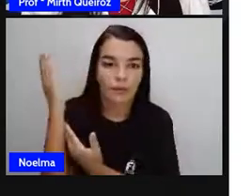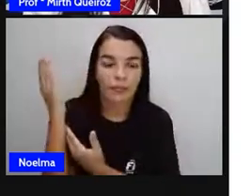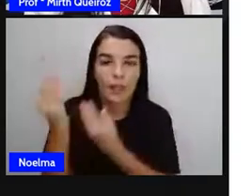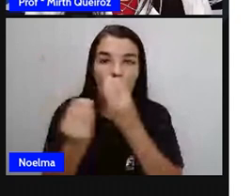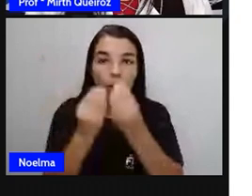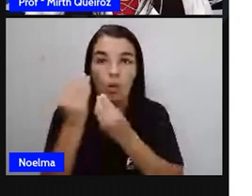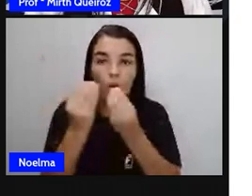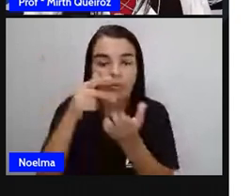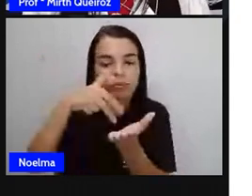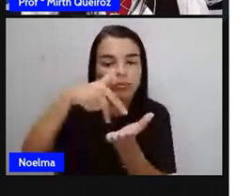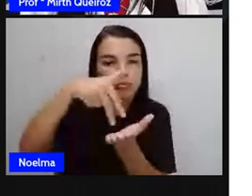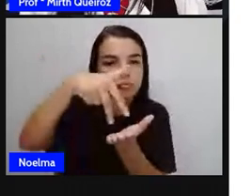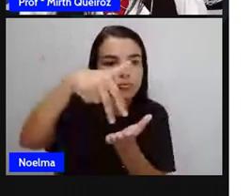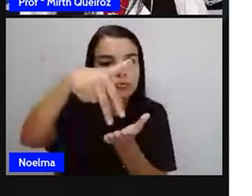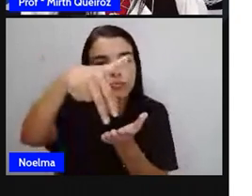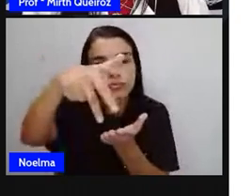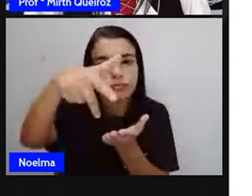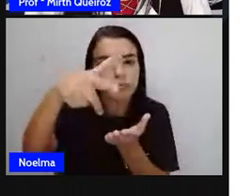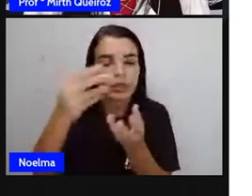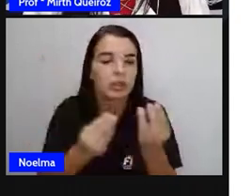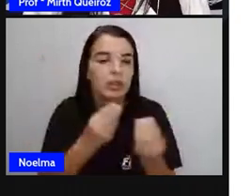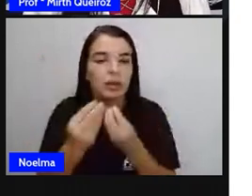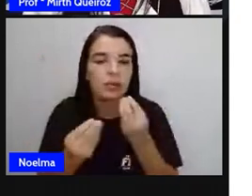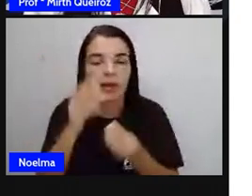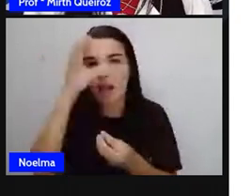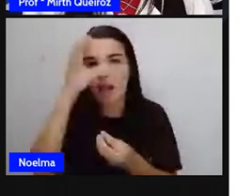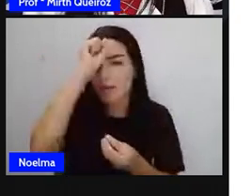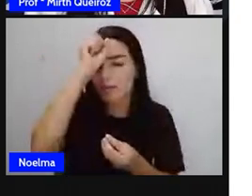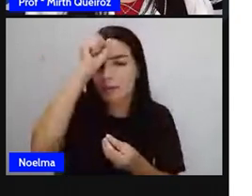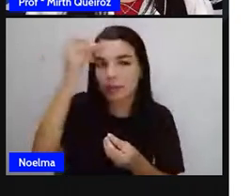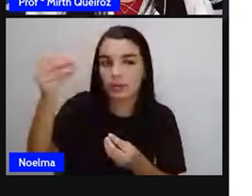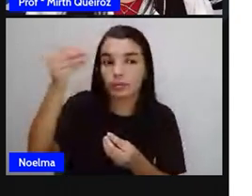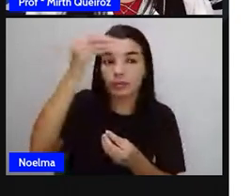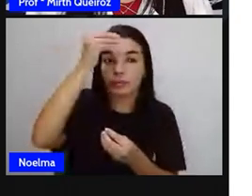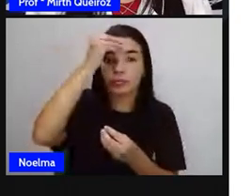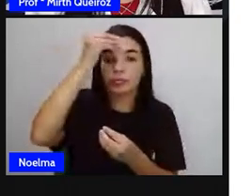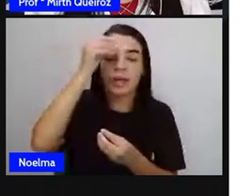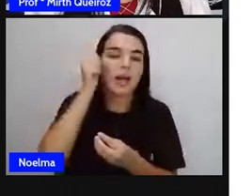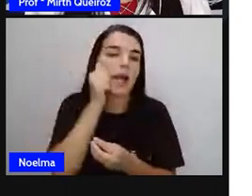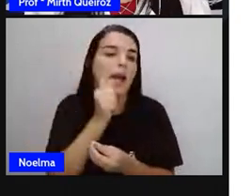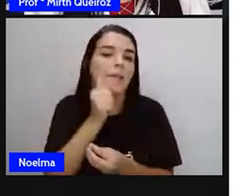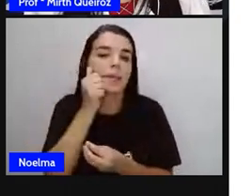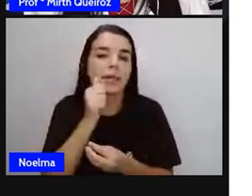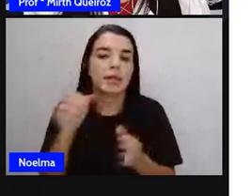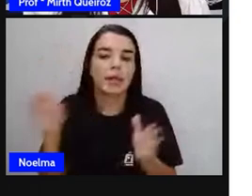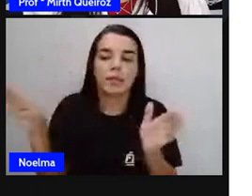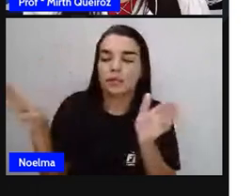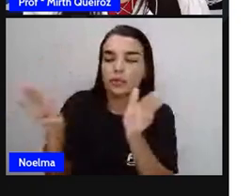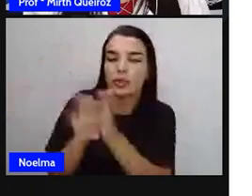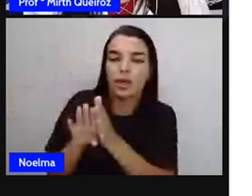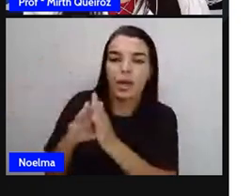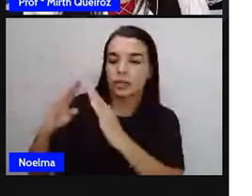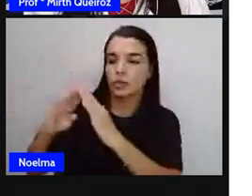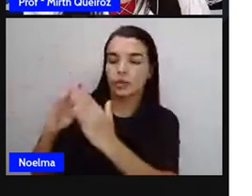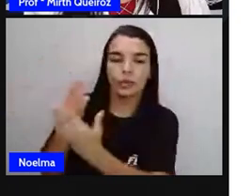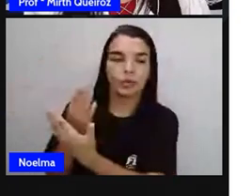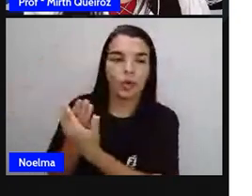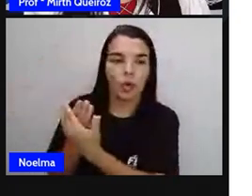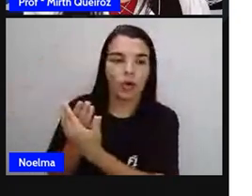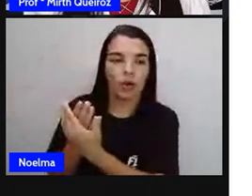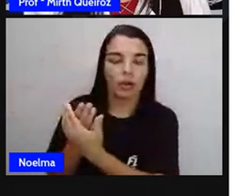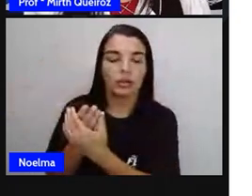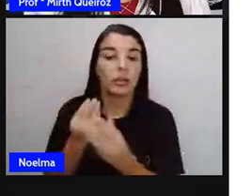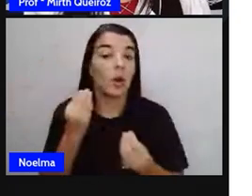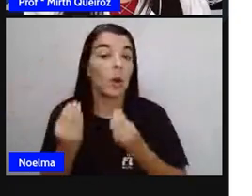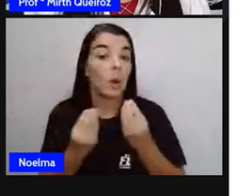Descrevendo o caminho. Vamos aprender a descrever o caminho que a menina fez até ir à escola, certo?